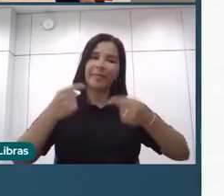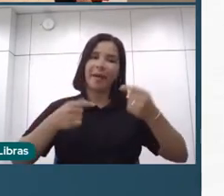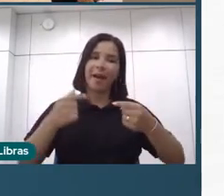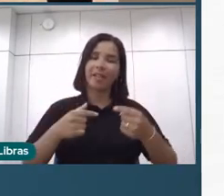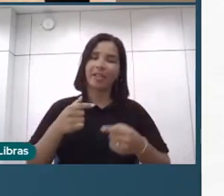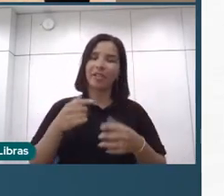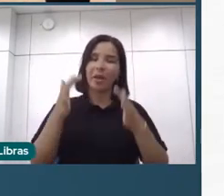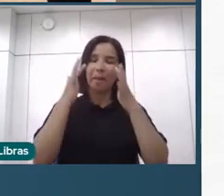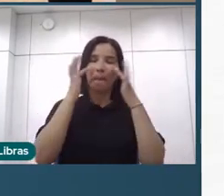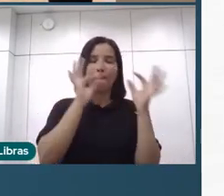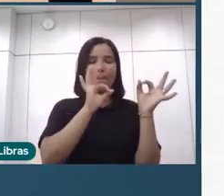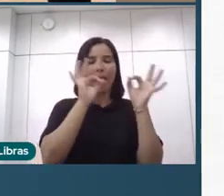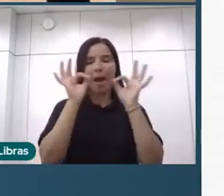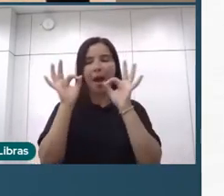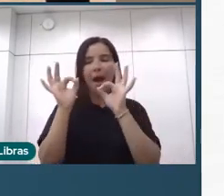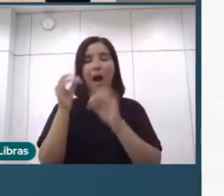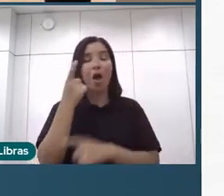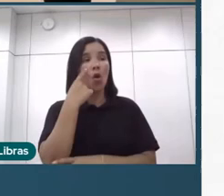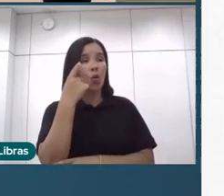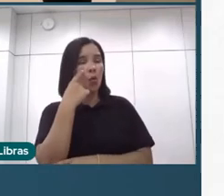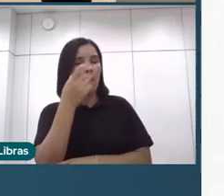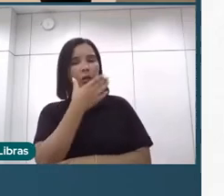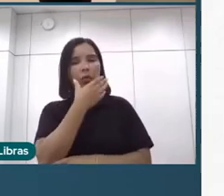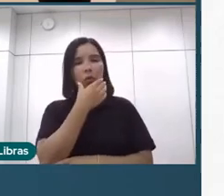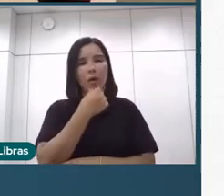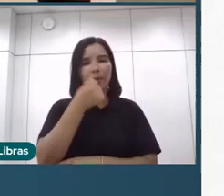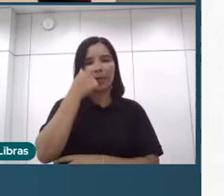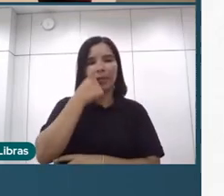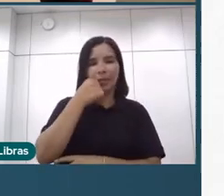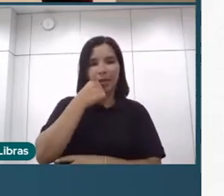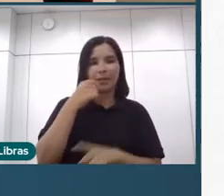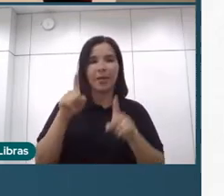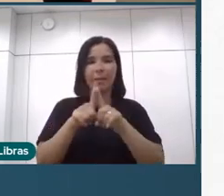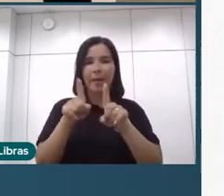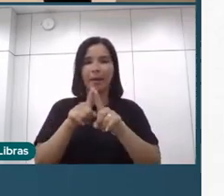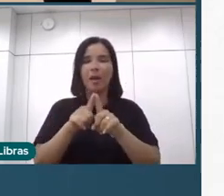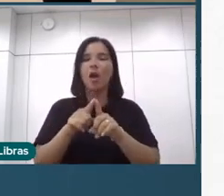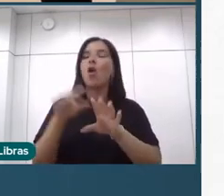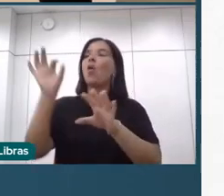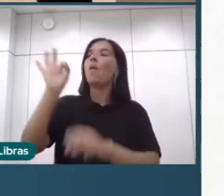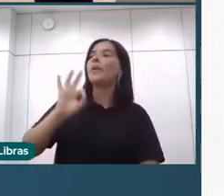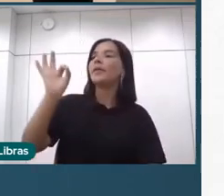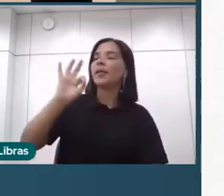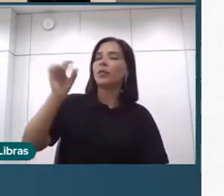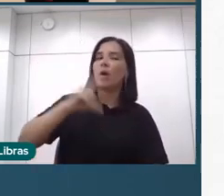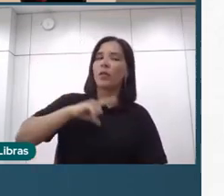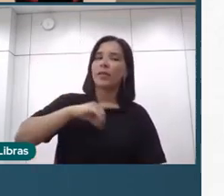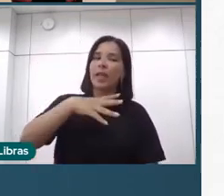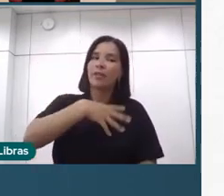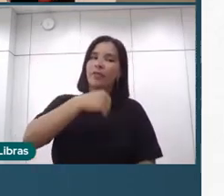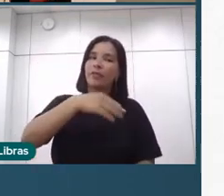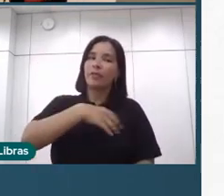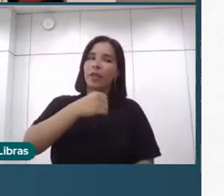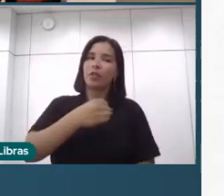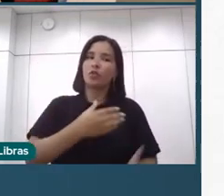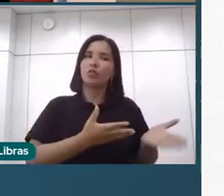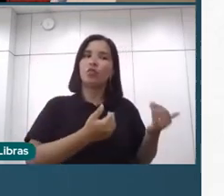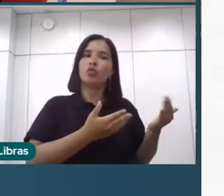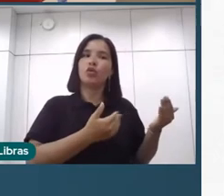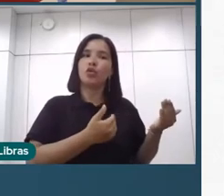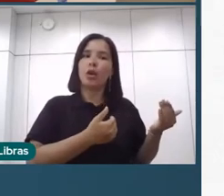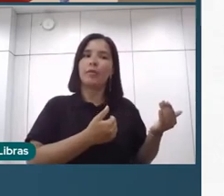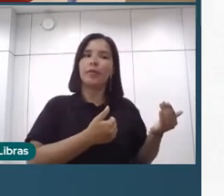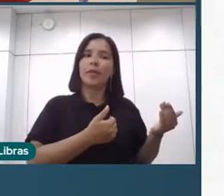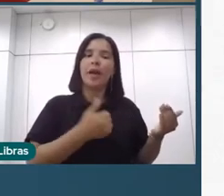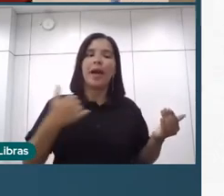é, olhando para os homens e para as mulheres, o percentual que tem filhos menores de idade. Esse foi um